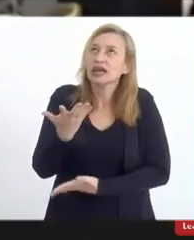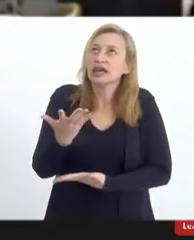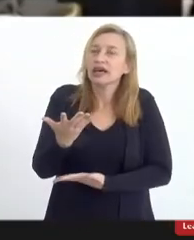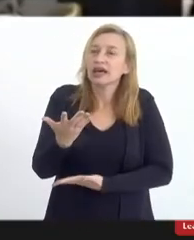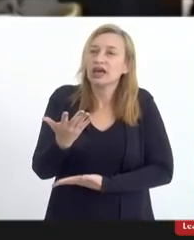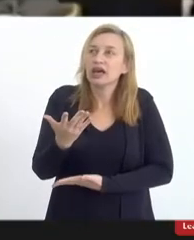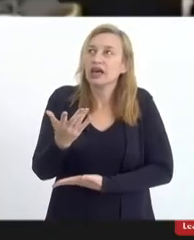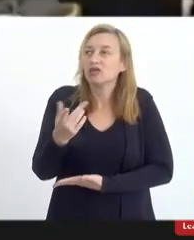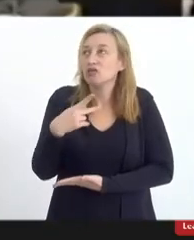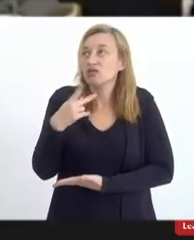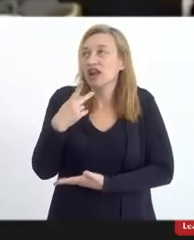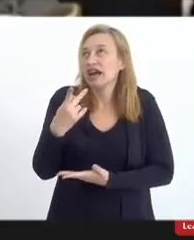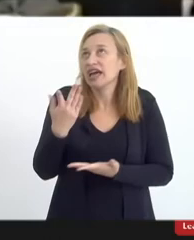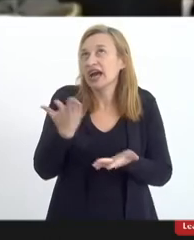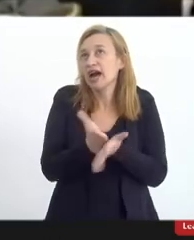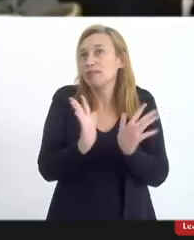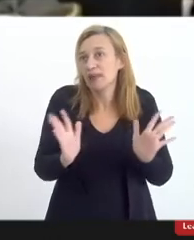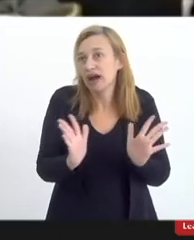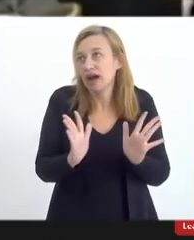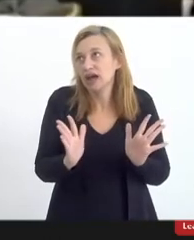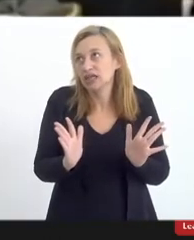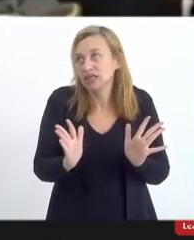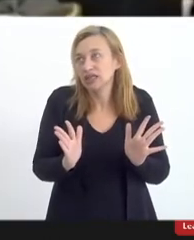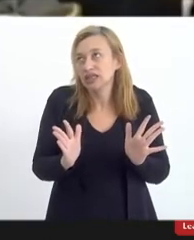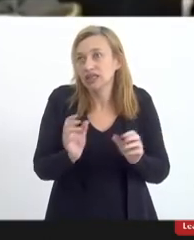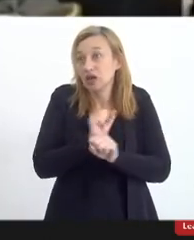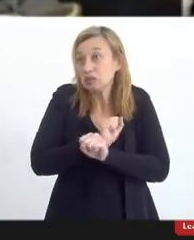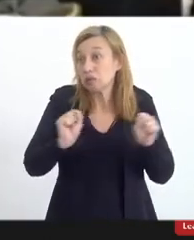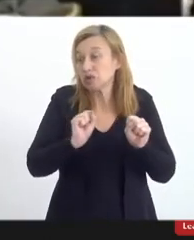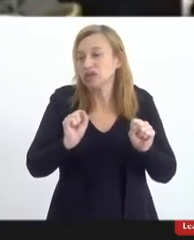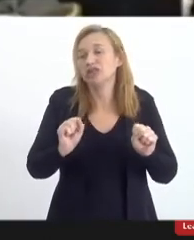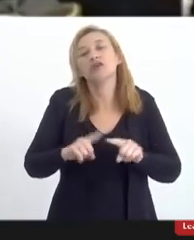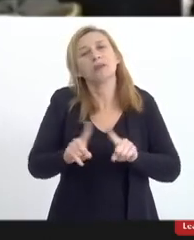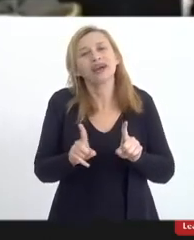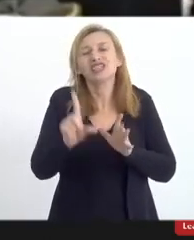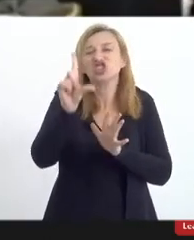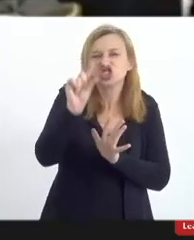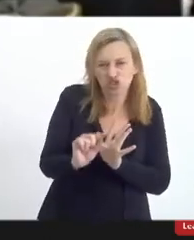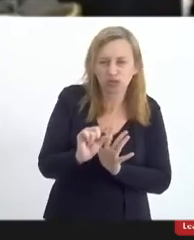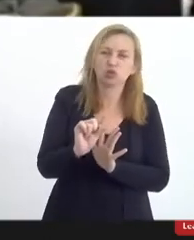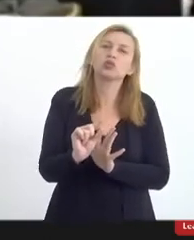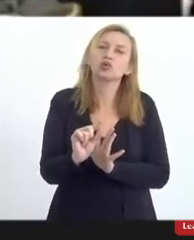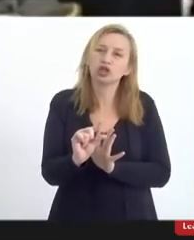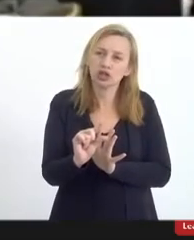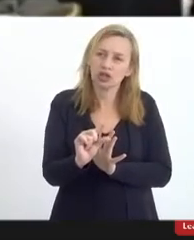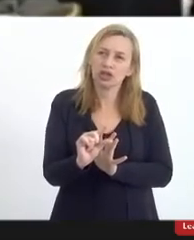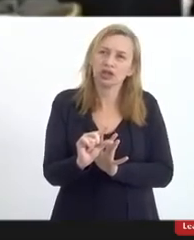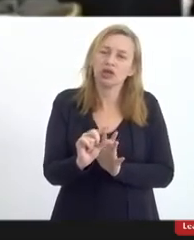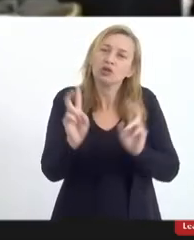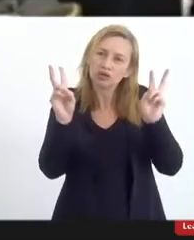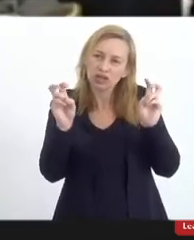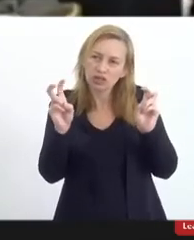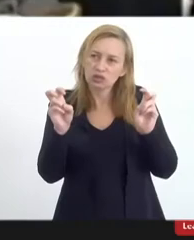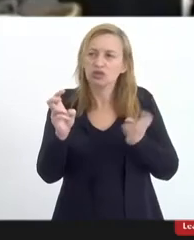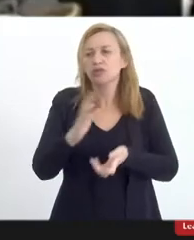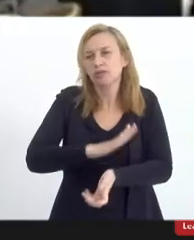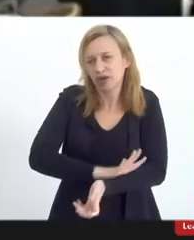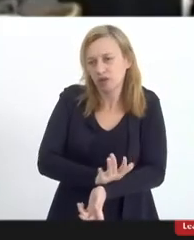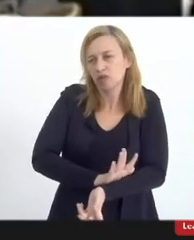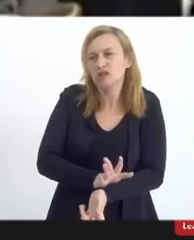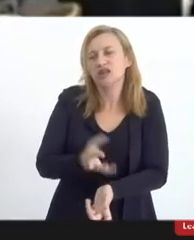vou falar que ia acabar, porque isso seria quase que uma utopia, mas diminuir os casos de intolerância que ainda